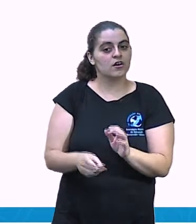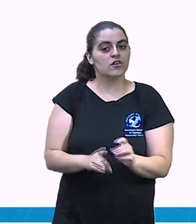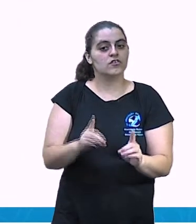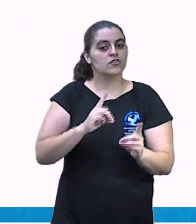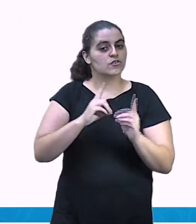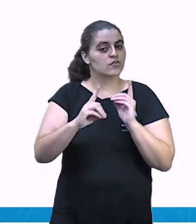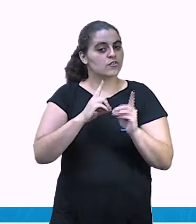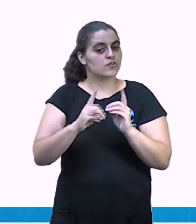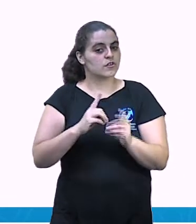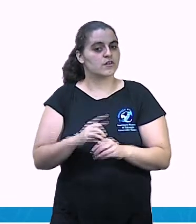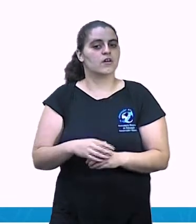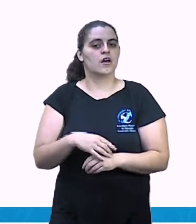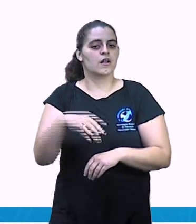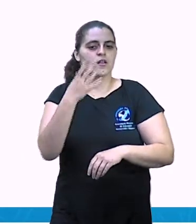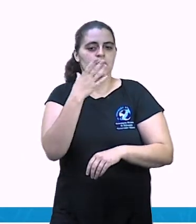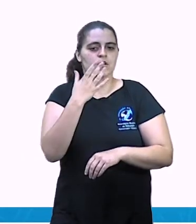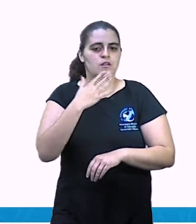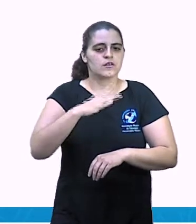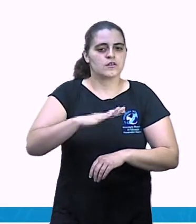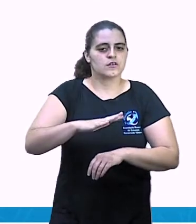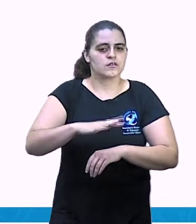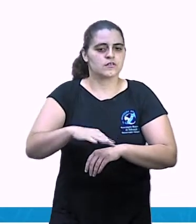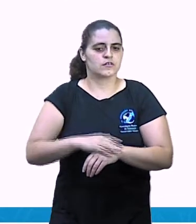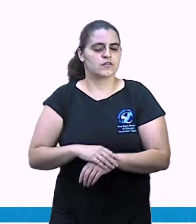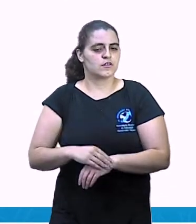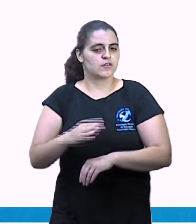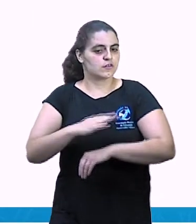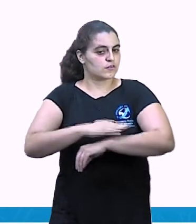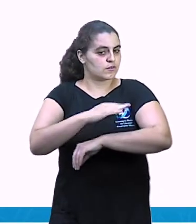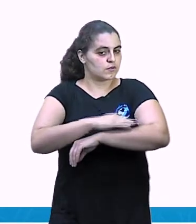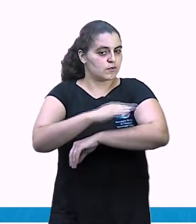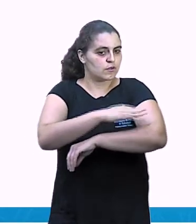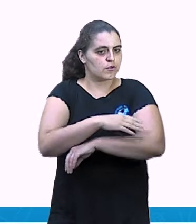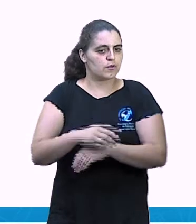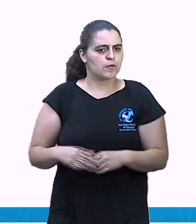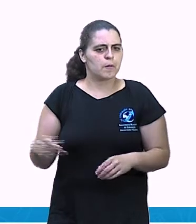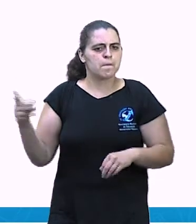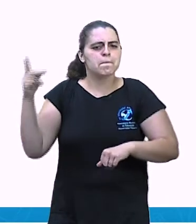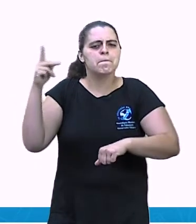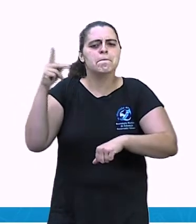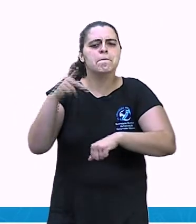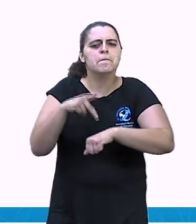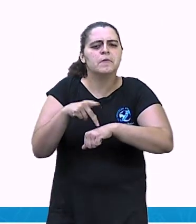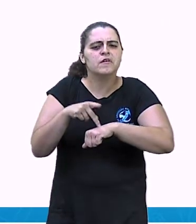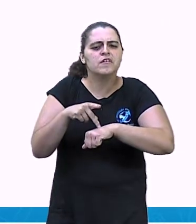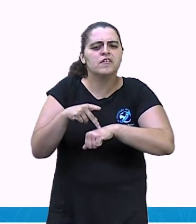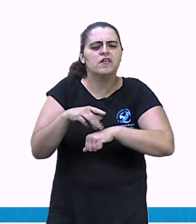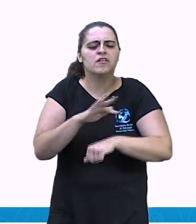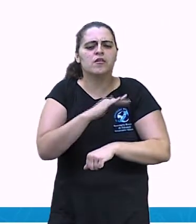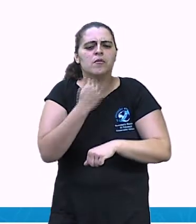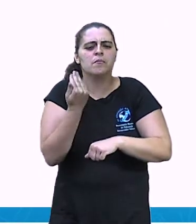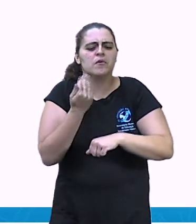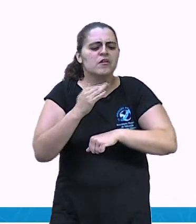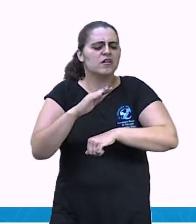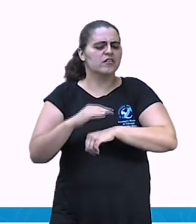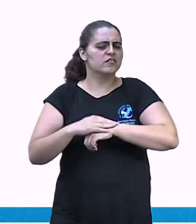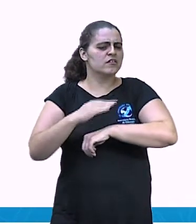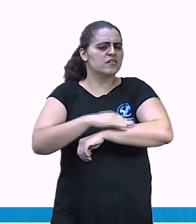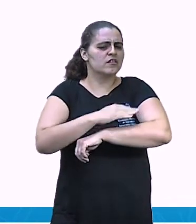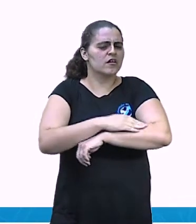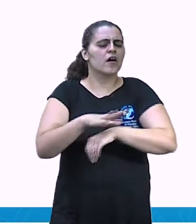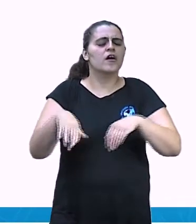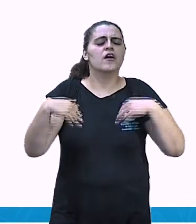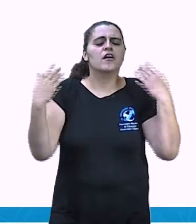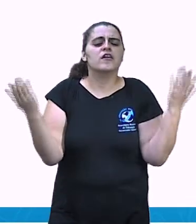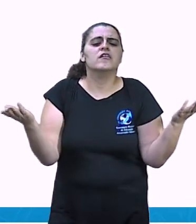sapo. Então, também é a fala do narrador. Pedra não mata sapo. Quem disse isso? Foi o narrador?